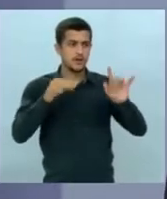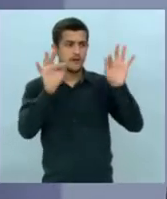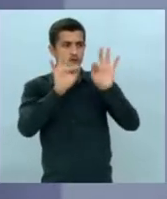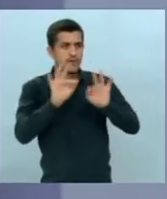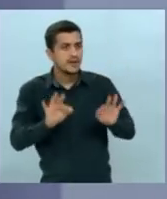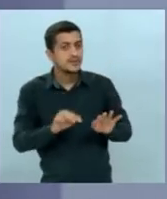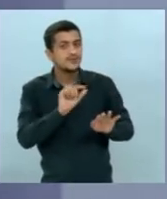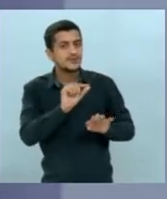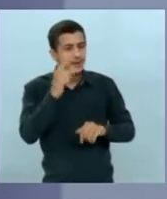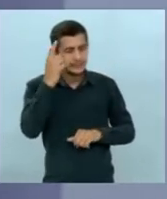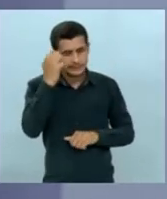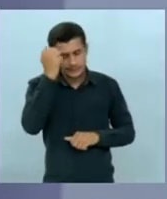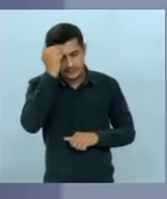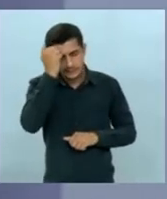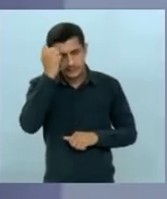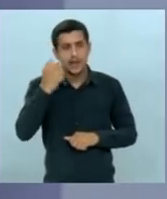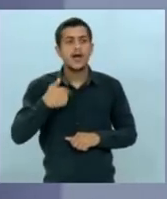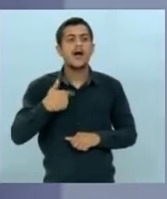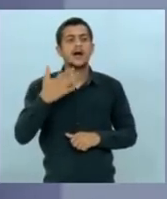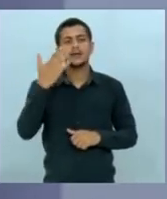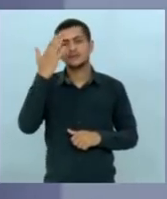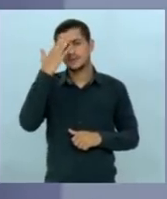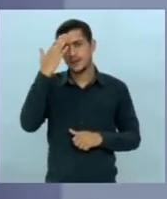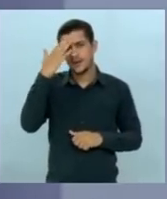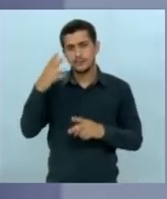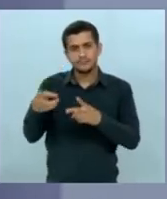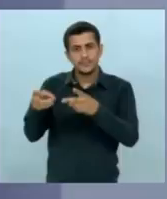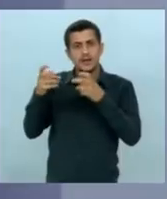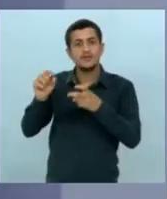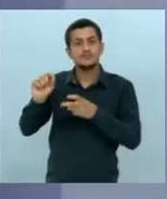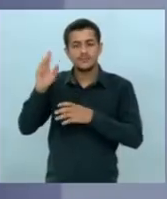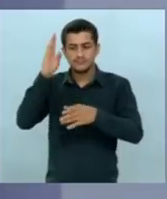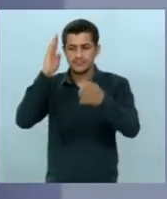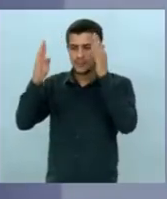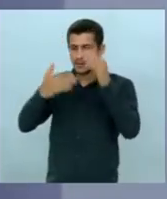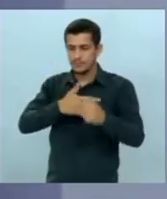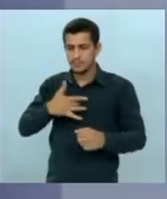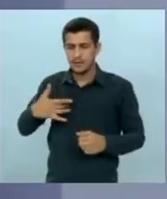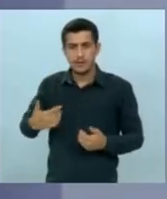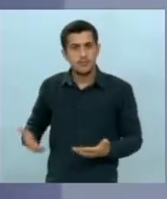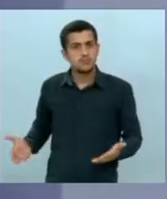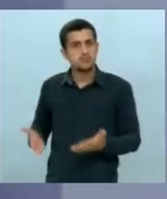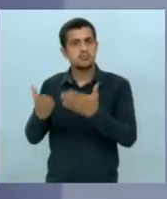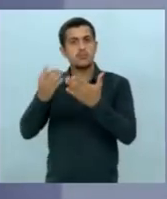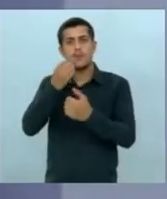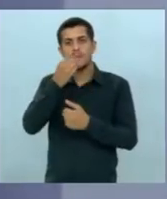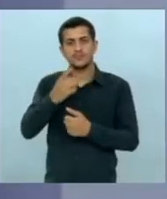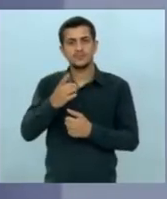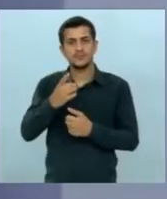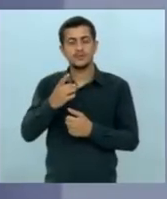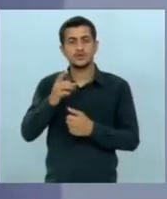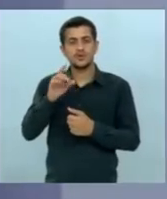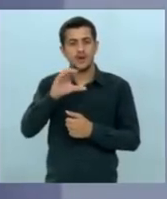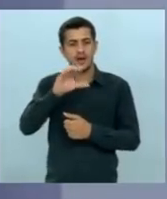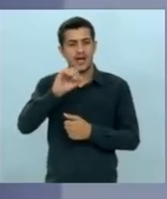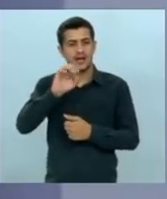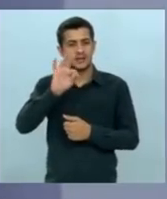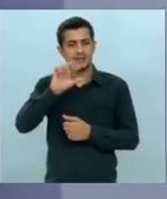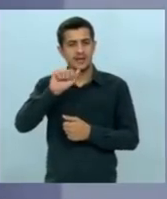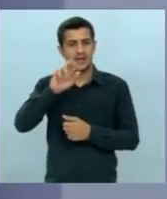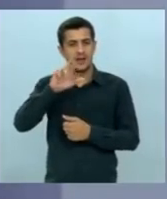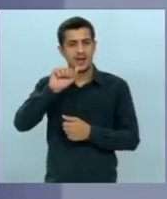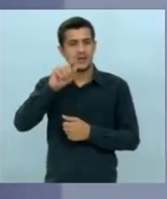voltou atrás porque reconhece que a Caravana da Saúde é um bom programa e não foi só catarata foram 37